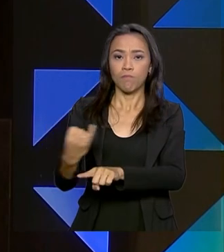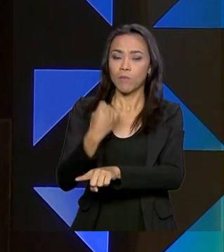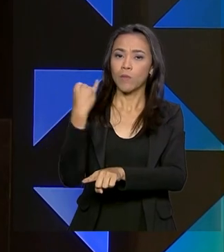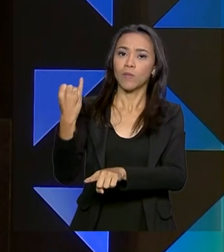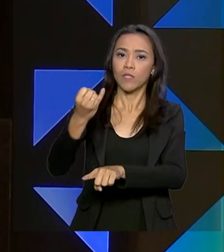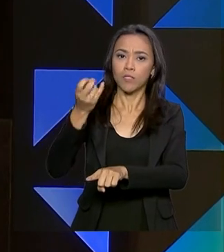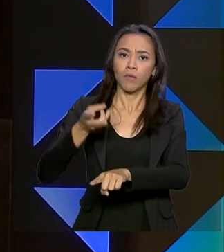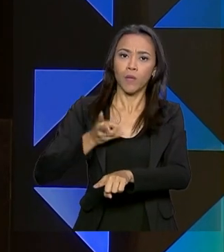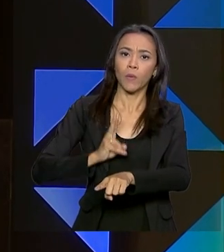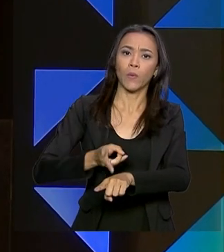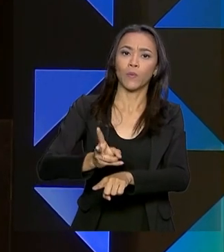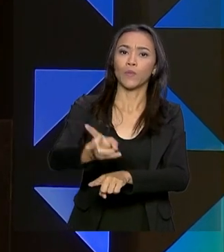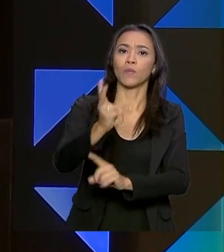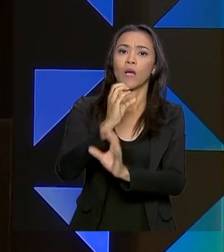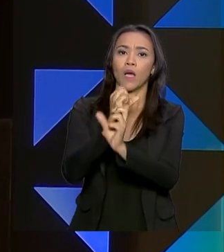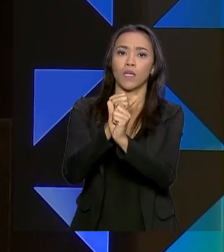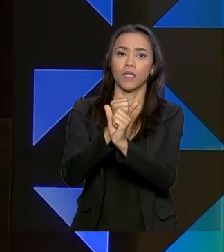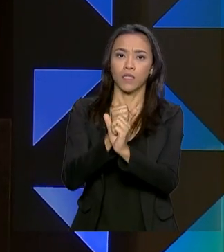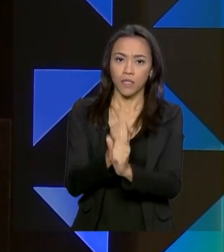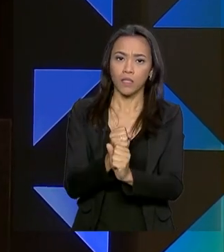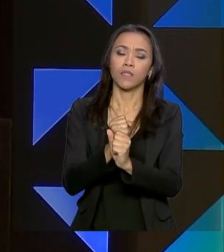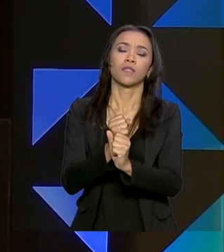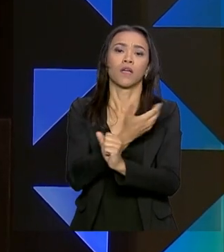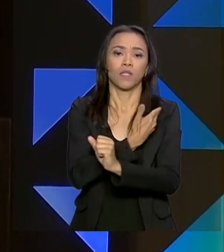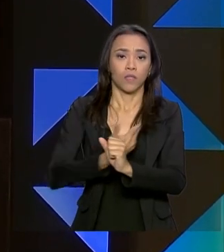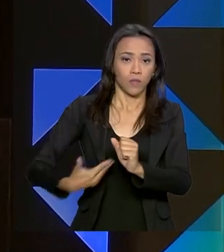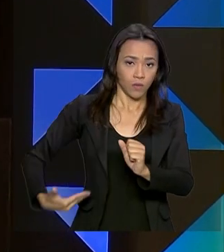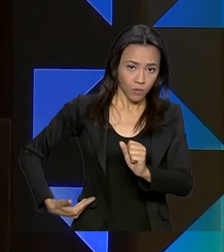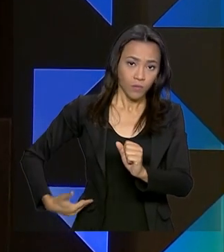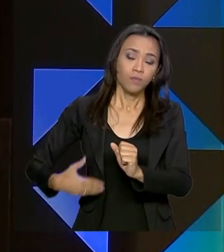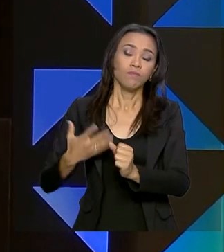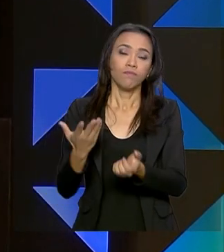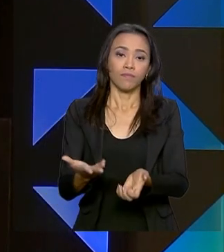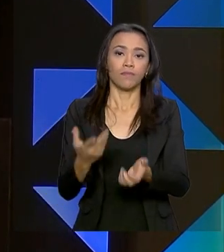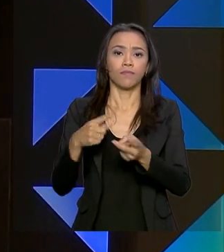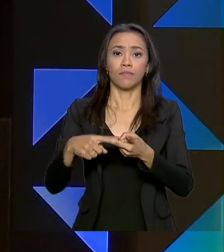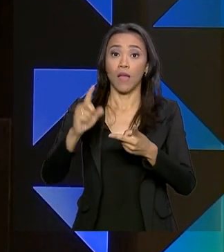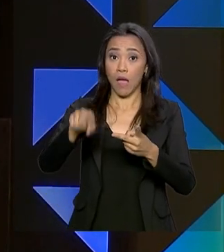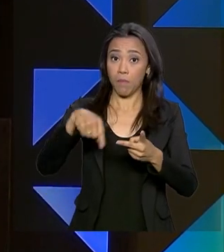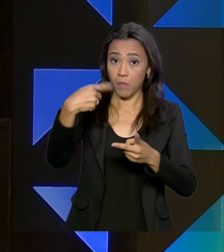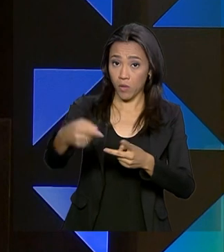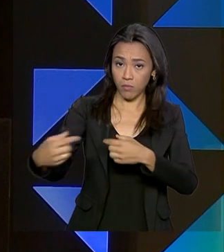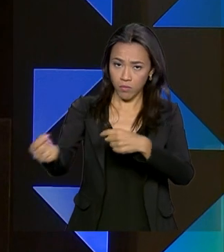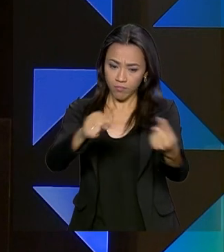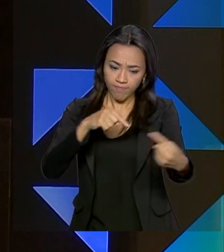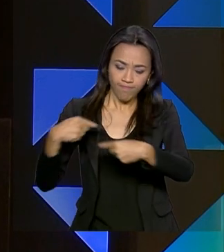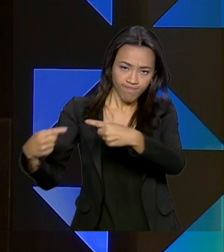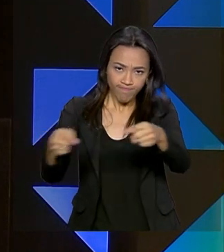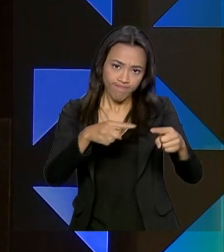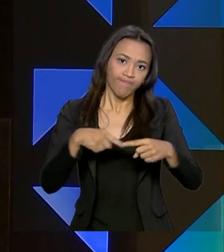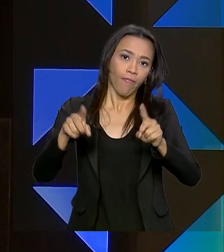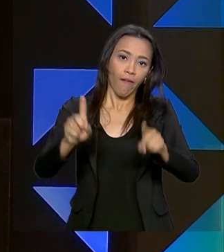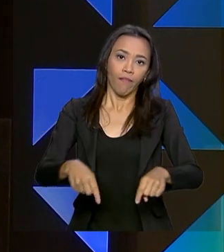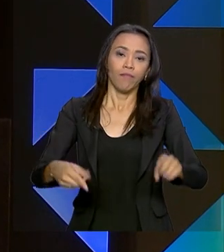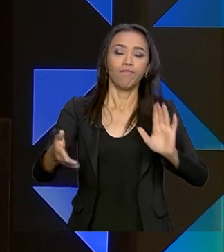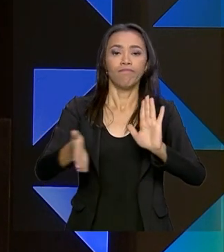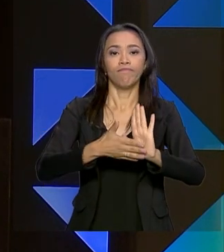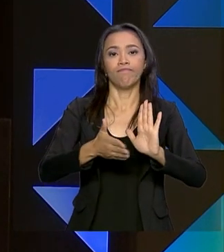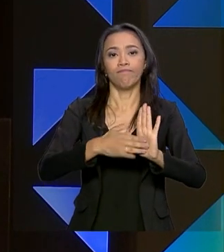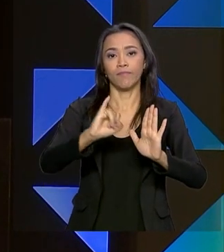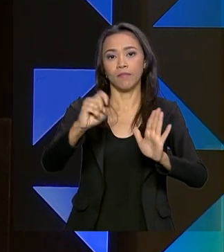sustentabilidade às contas públicas. A próxima reforma em debate no Congresso Nacional será a tributária,